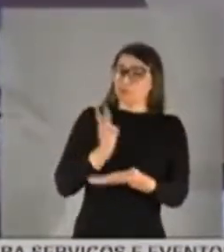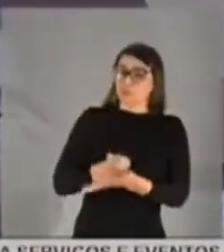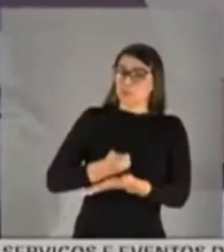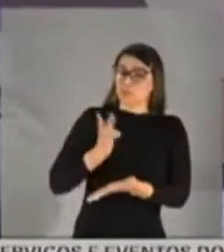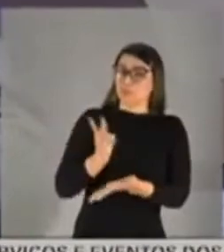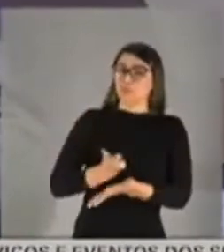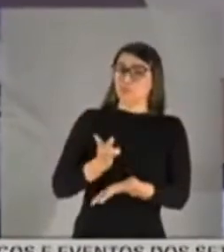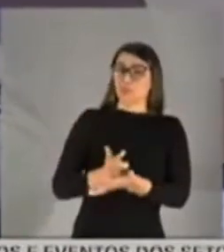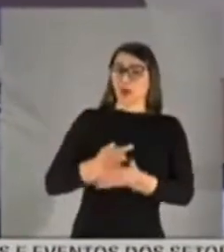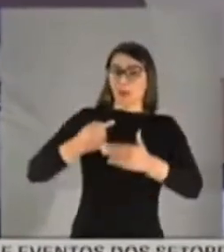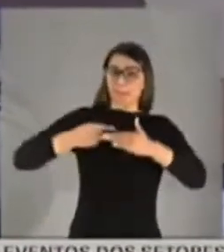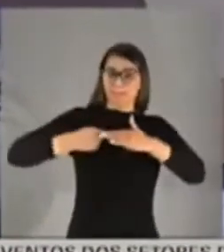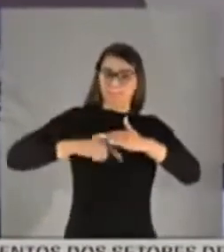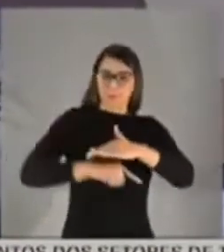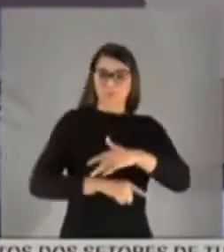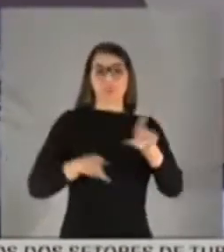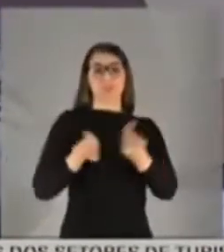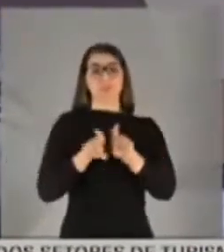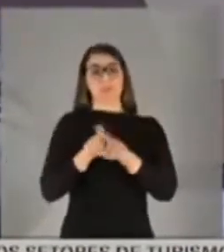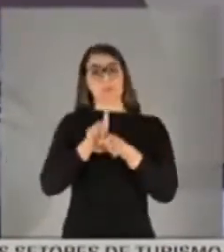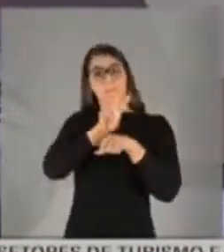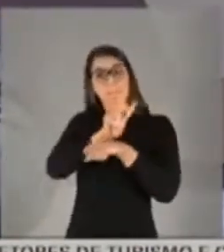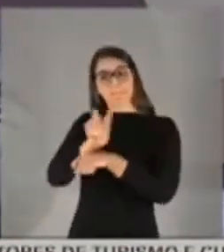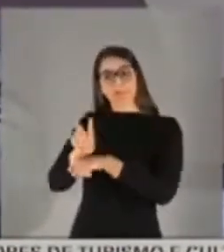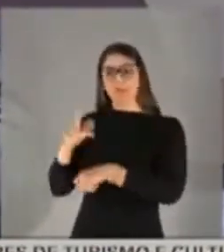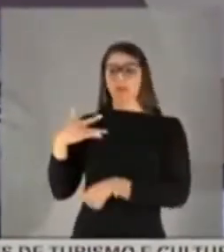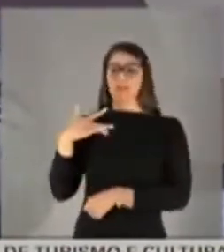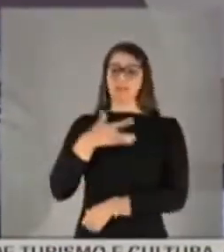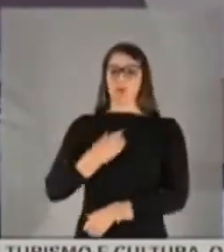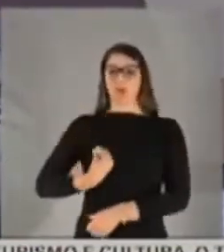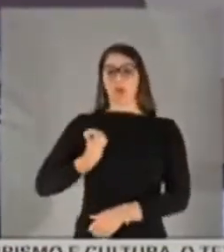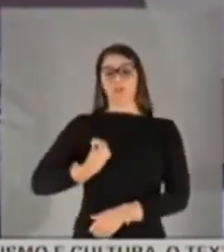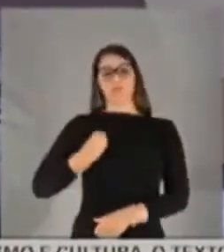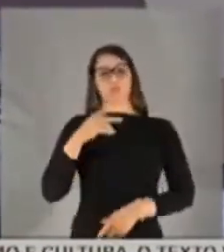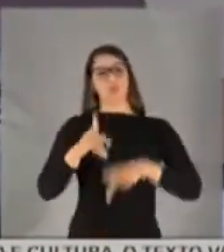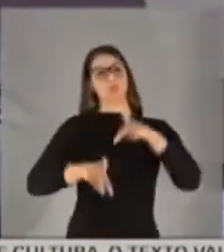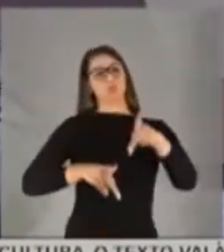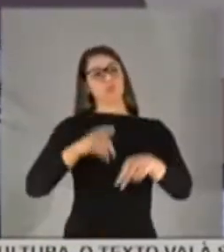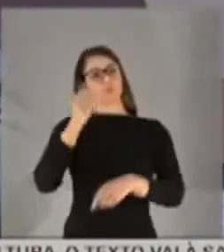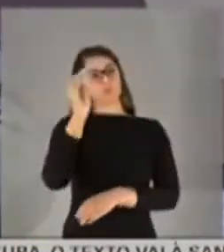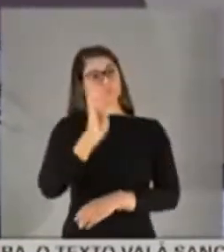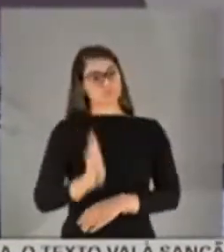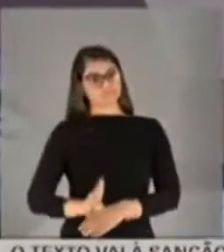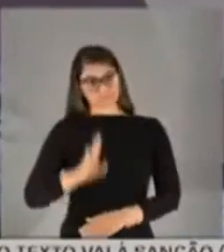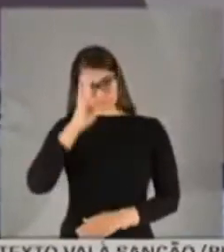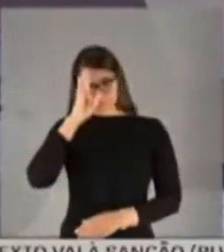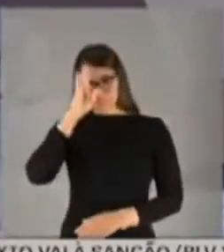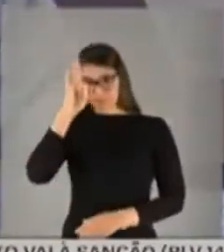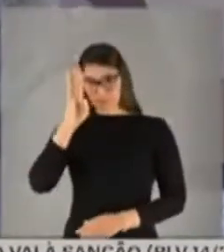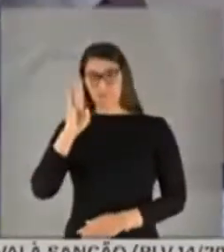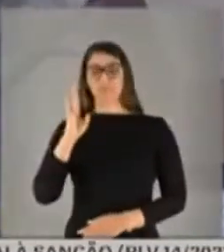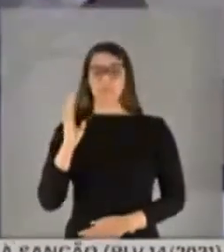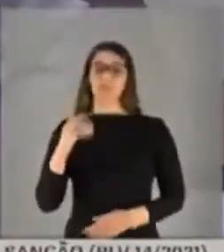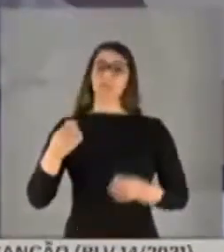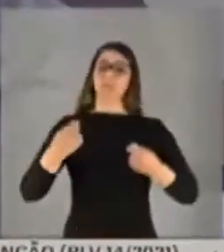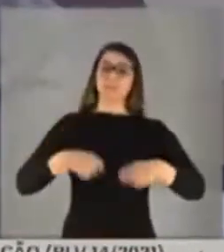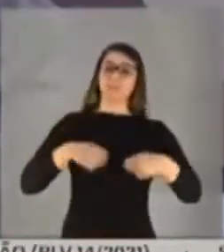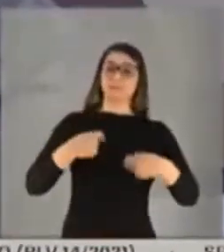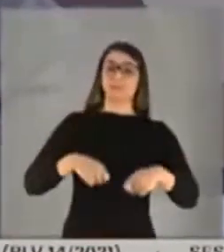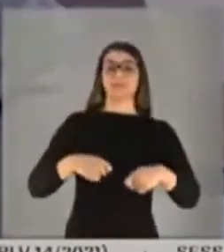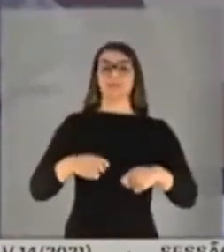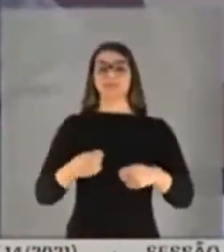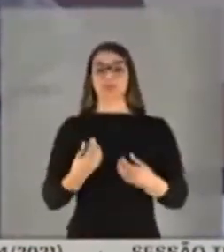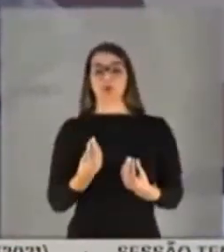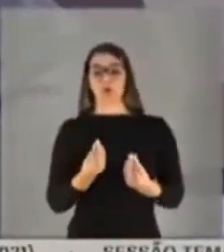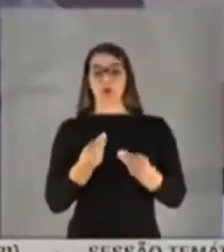contundente e aprofundada para proteger a saúde e a vida da população brasileira, e principalmente, era preciso colocar em